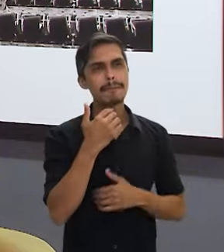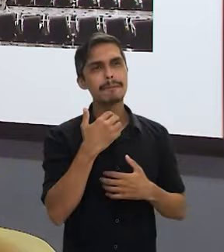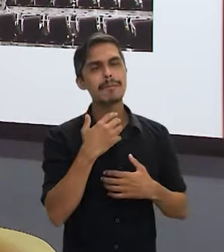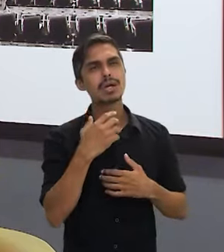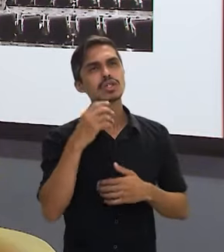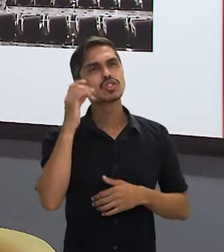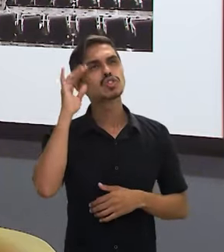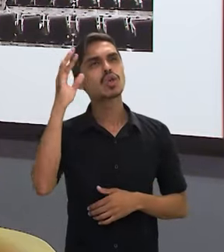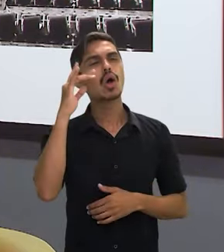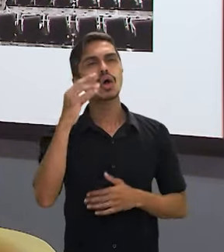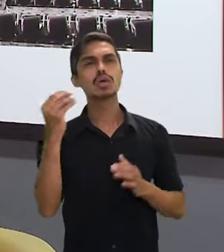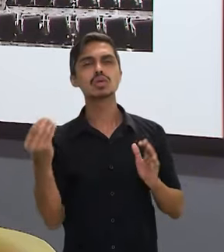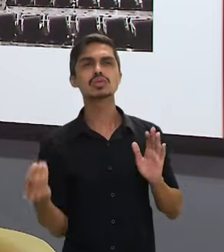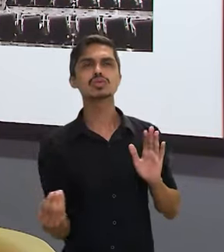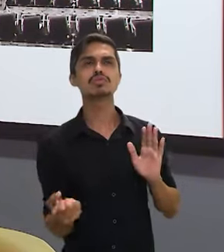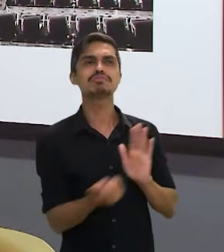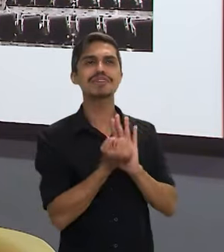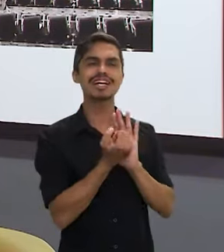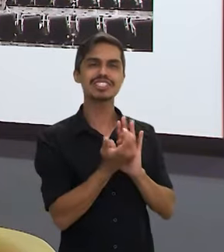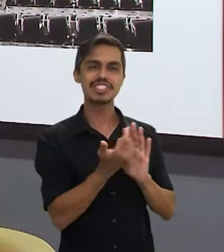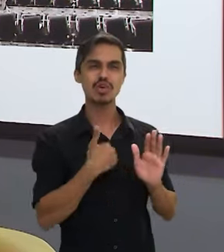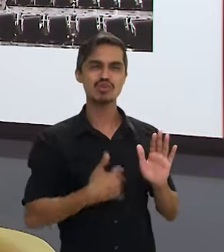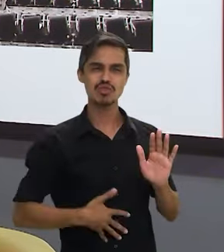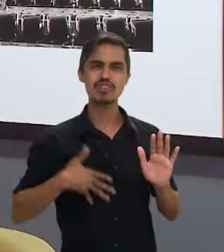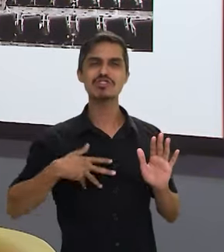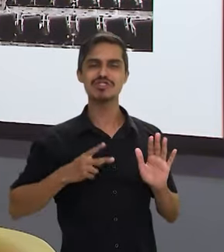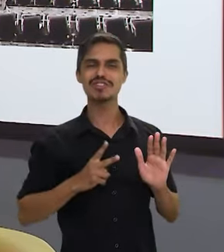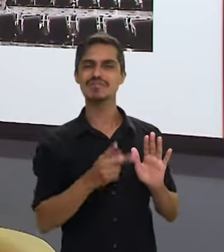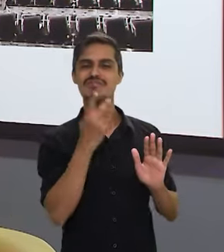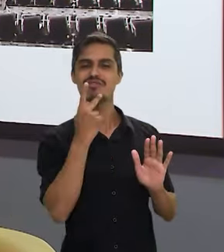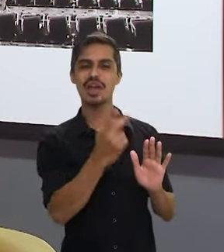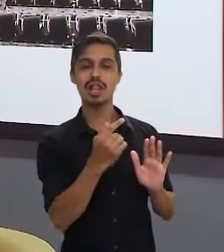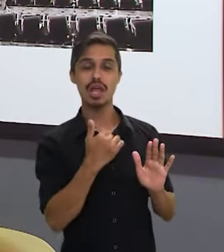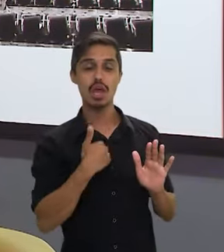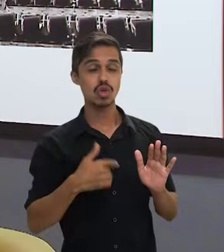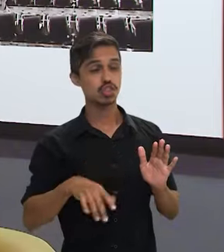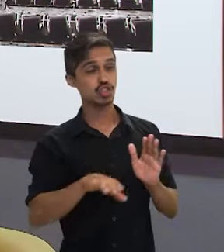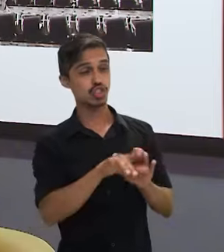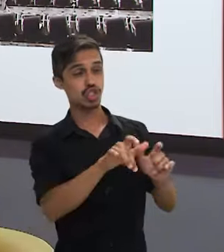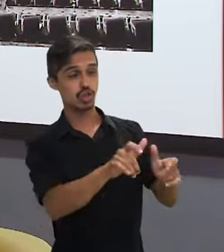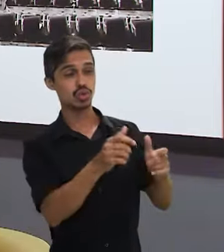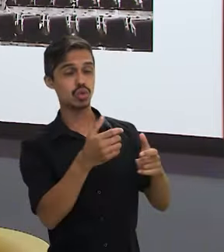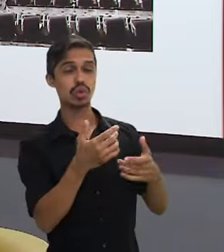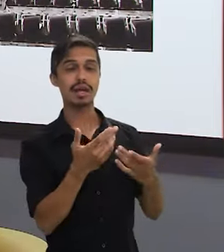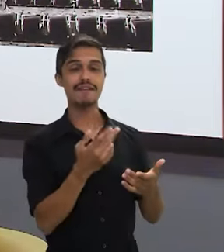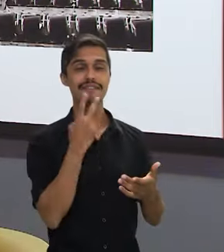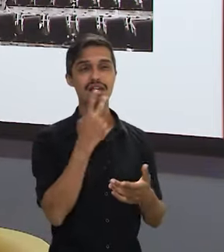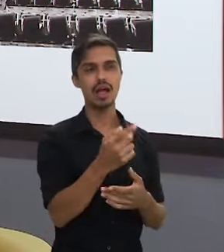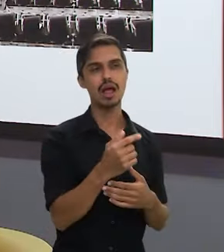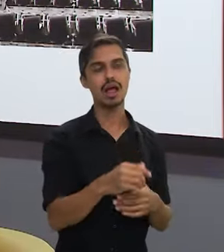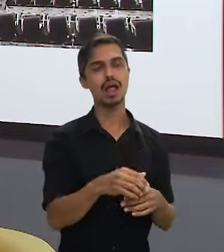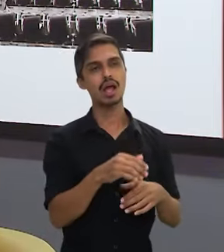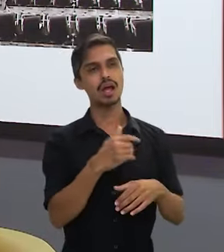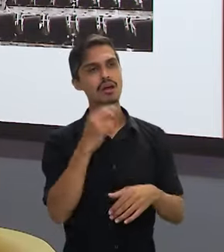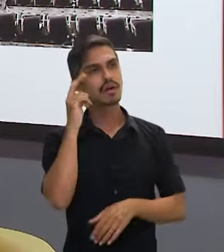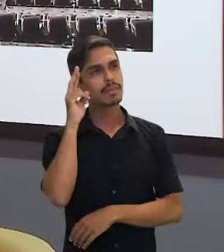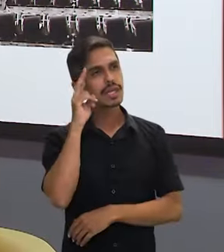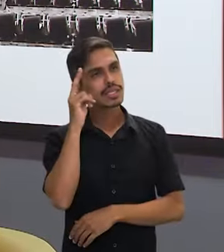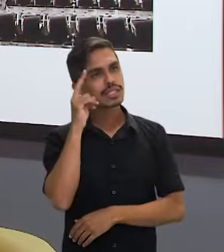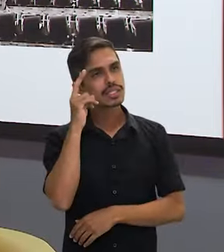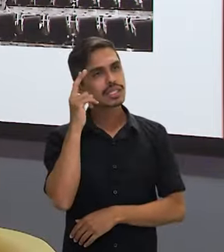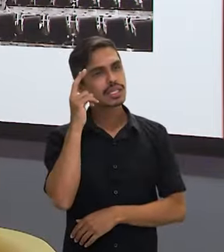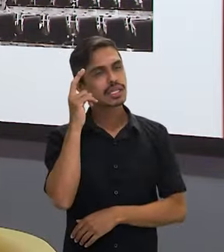maior legado que também eu me orgulho muito de falar sempre que eu chego em algum lugar e quando eu chego em casa depois pensando